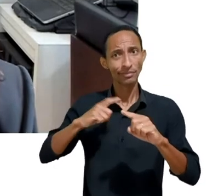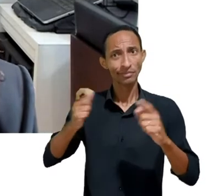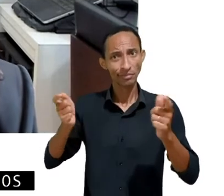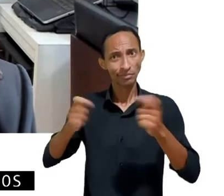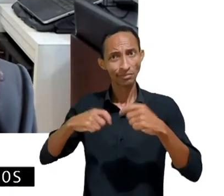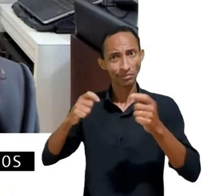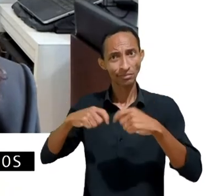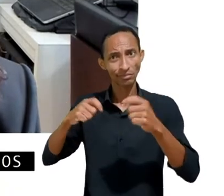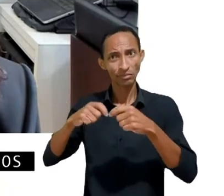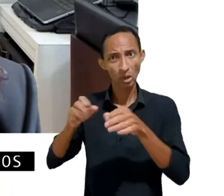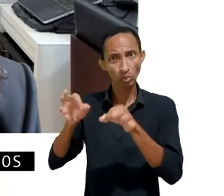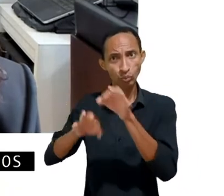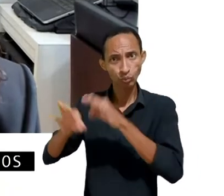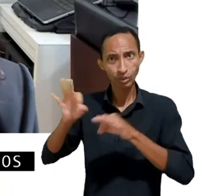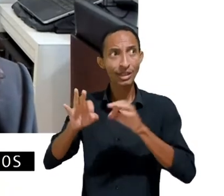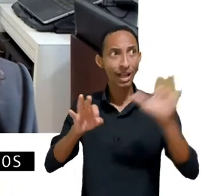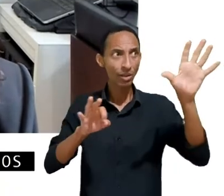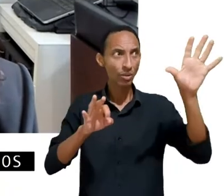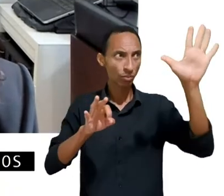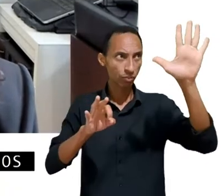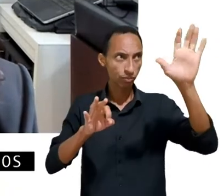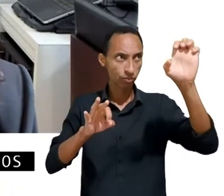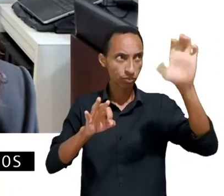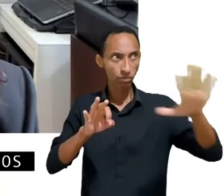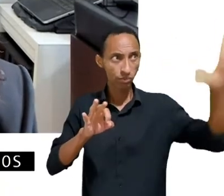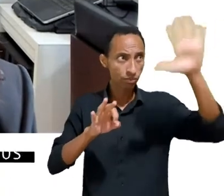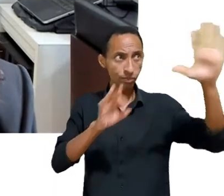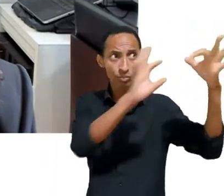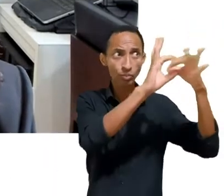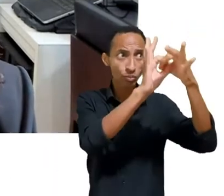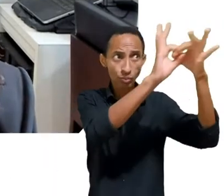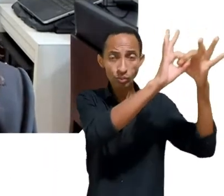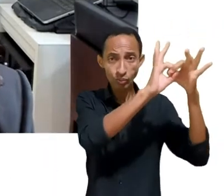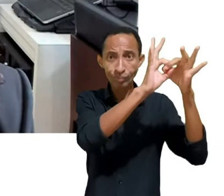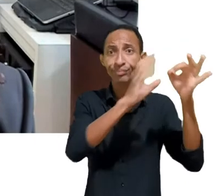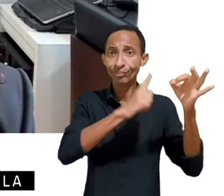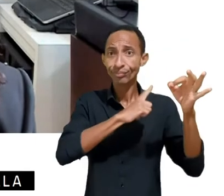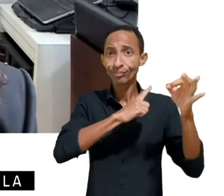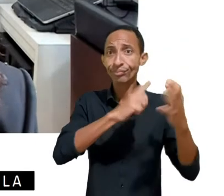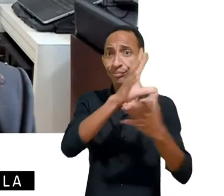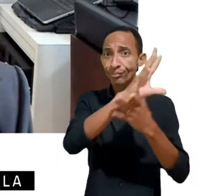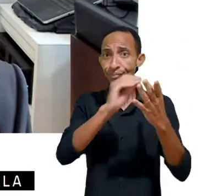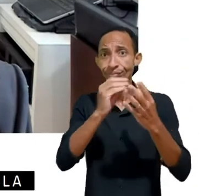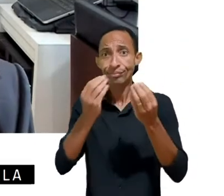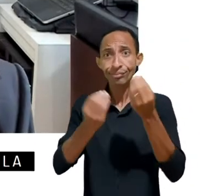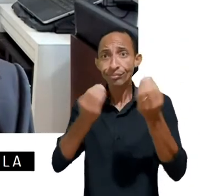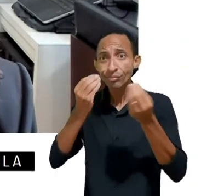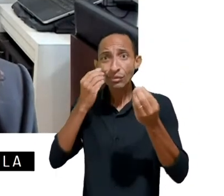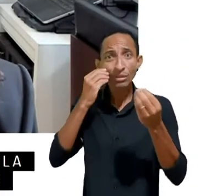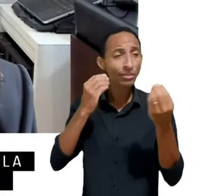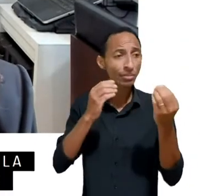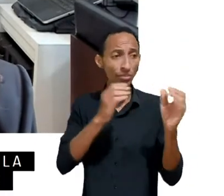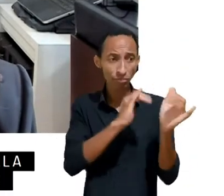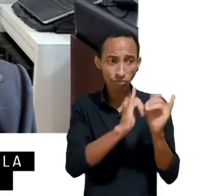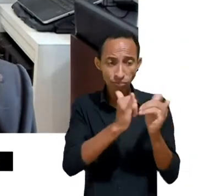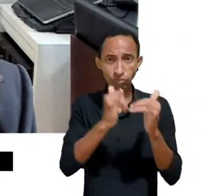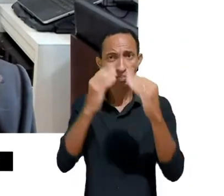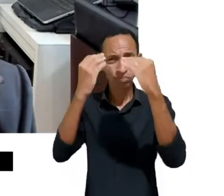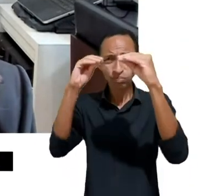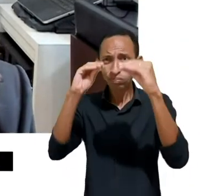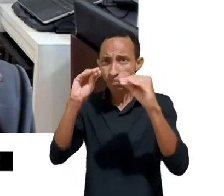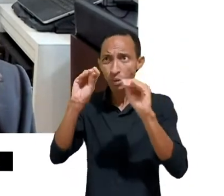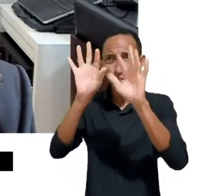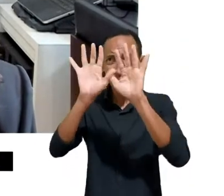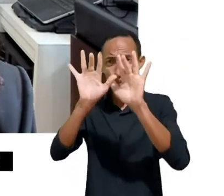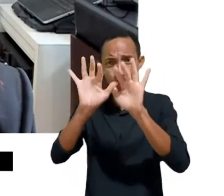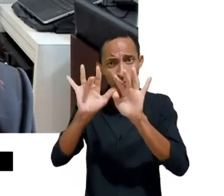Europeia, que fala justamente de como que a gente pode solicitar dados sensíveis em formulários, deixar,